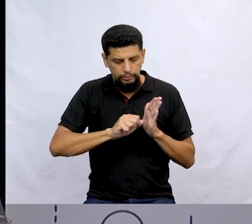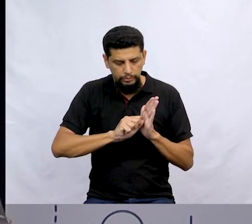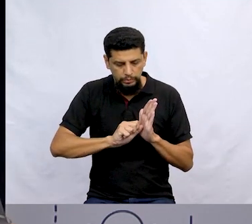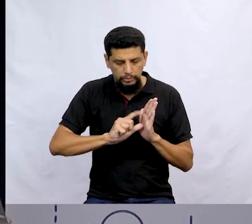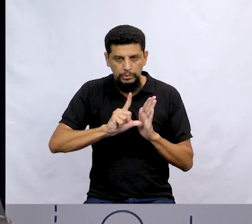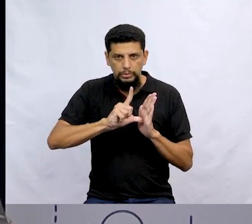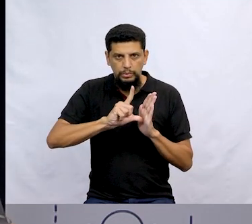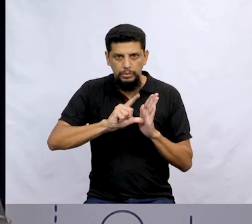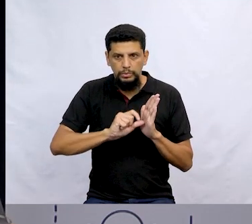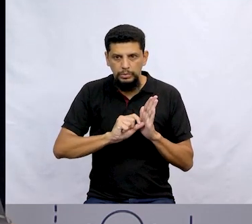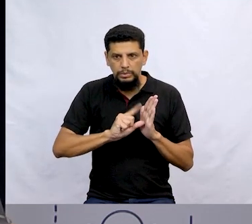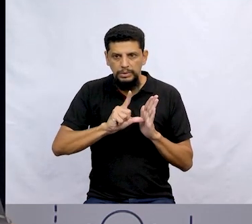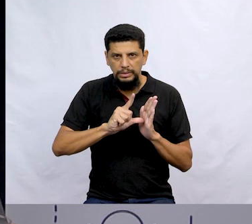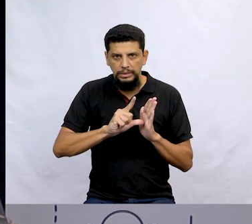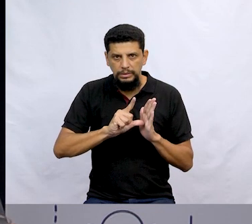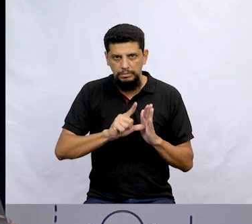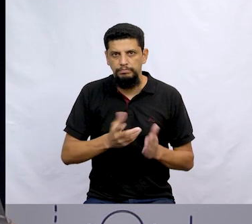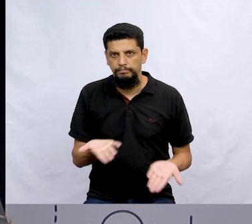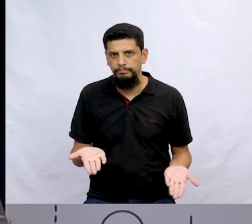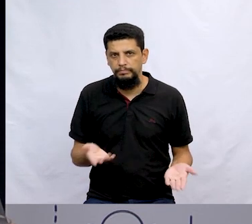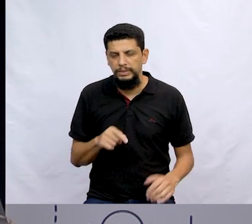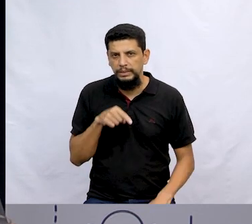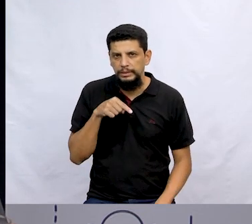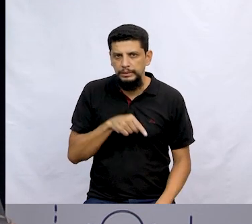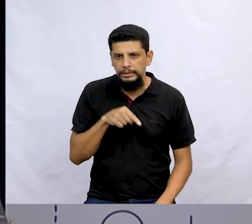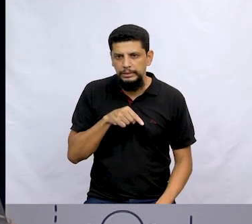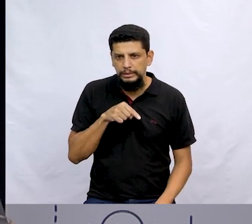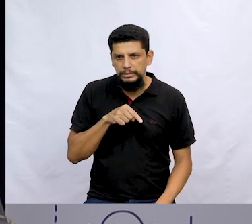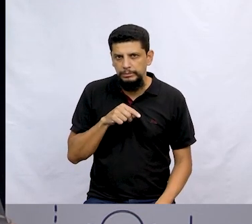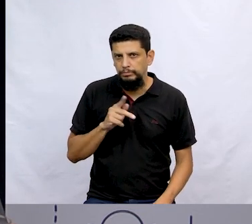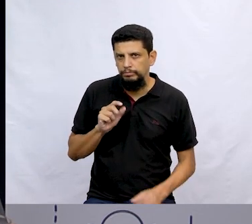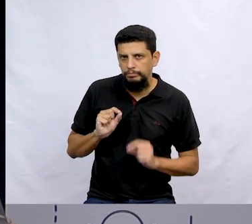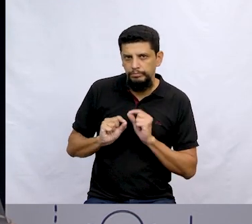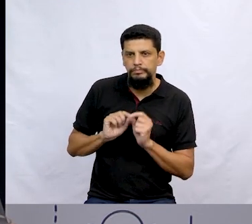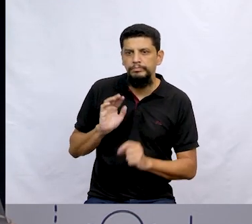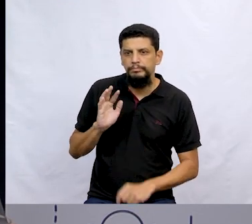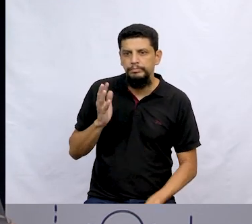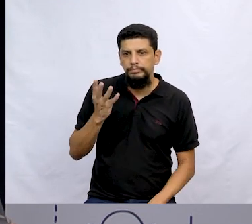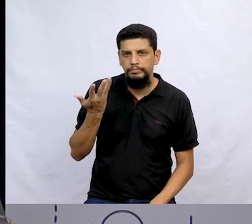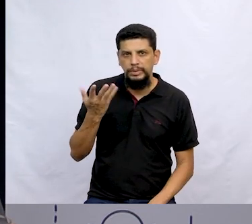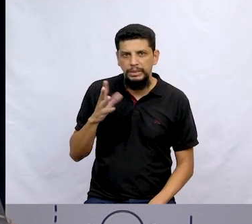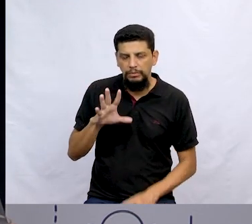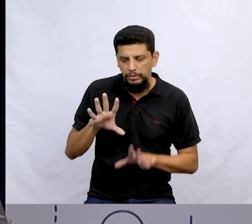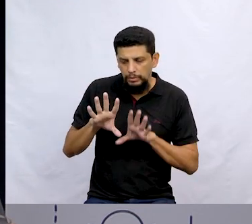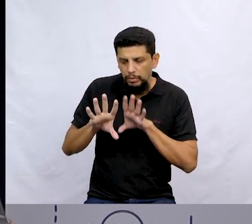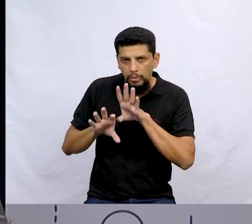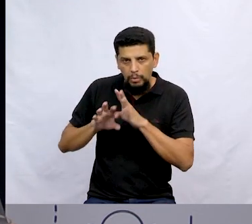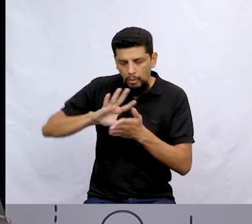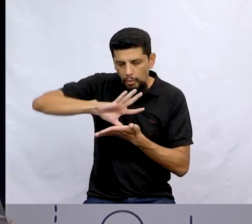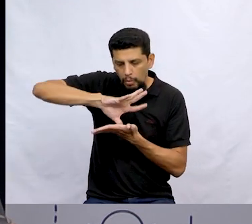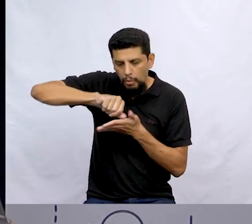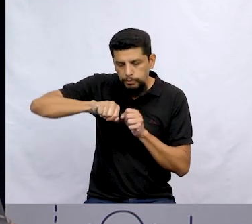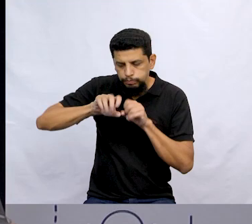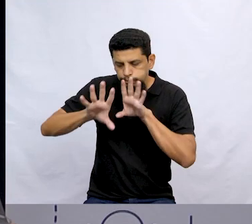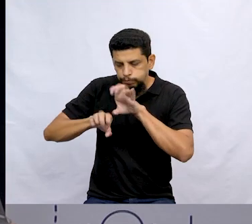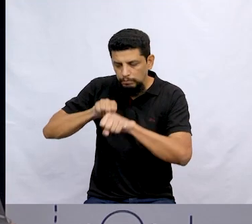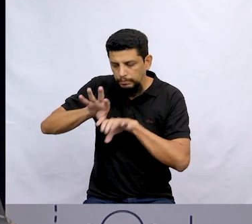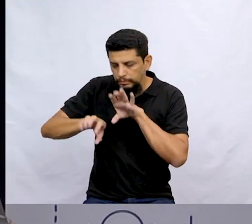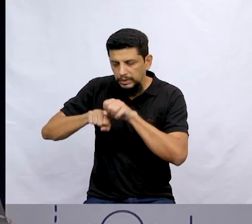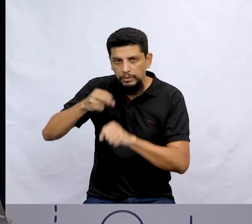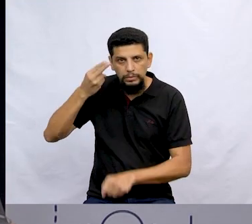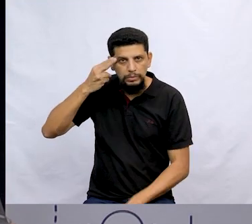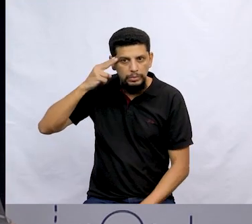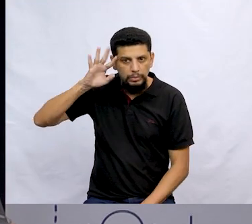estava fabricando sonhos. Isso seria o de menos. Ela estava, na verdade, sugando os sonhos. Isso mesmo. Estavam